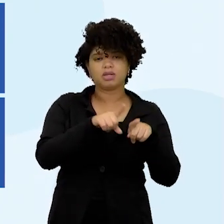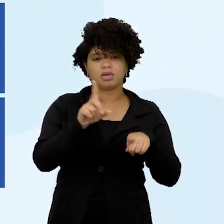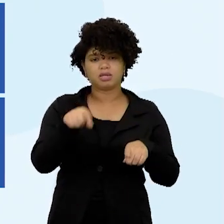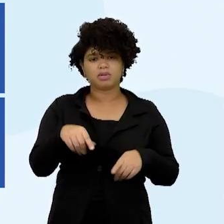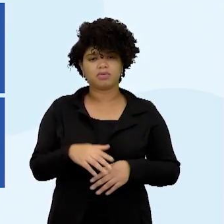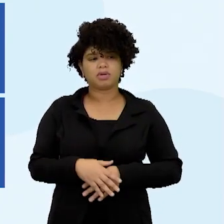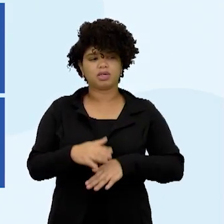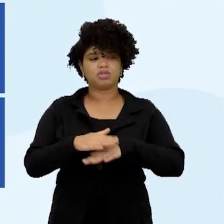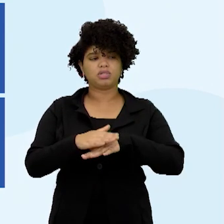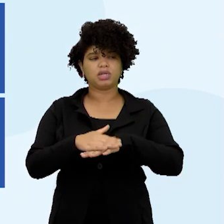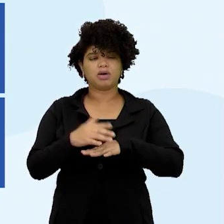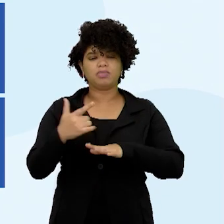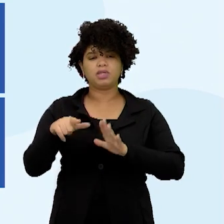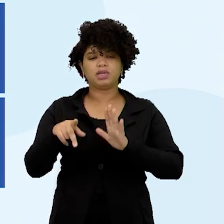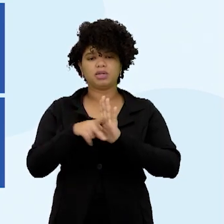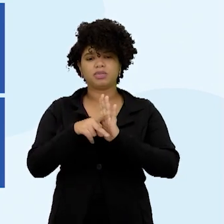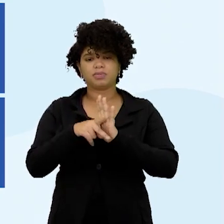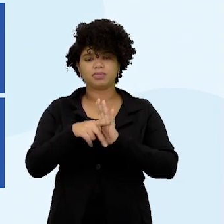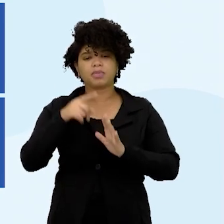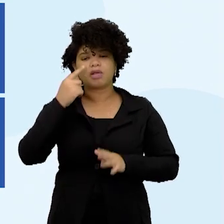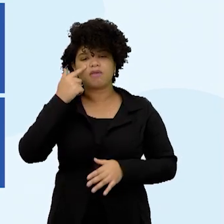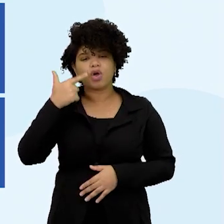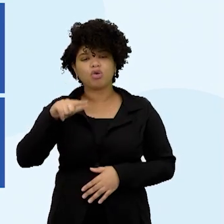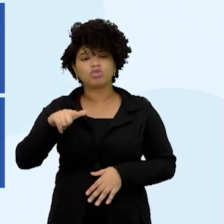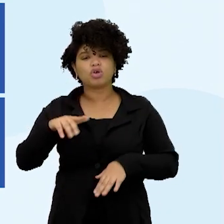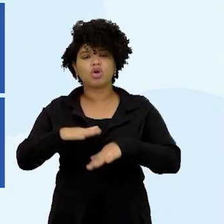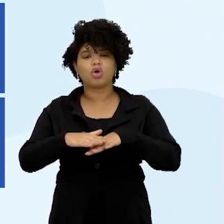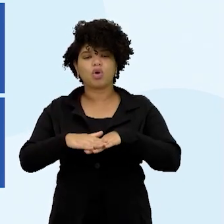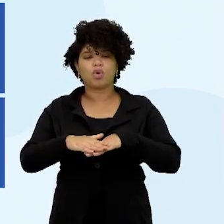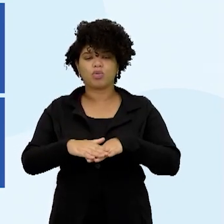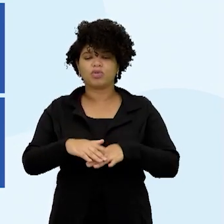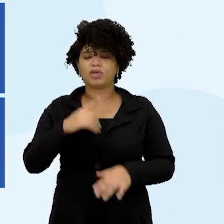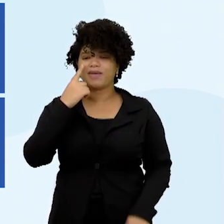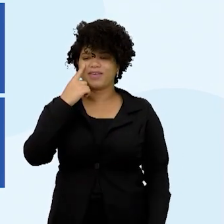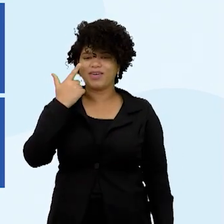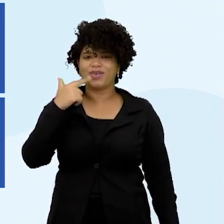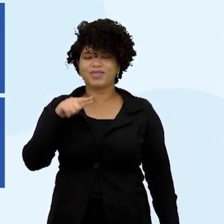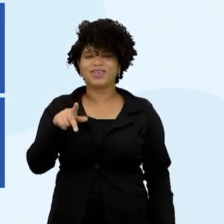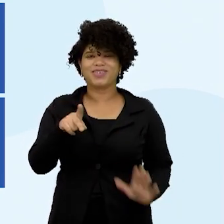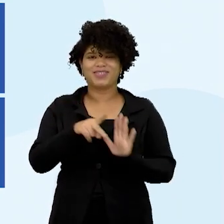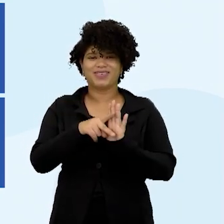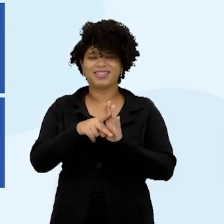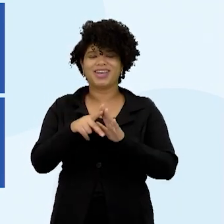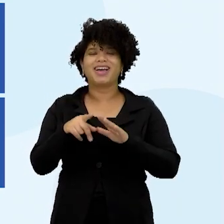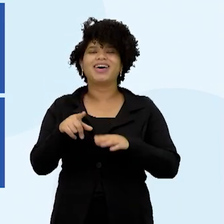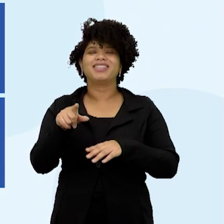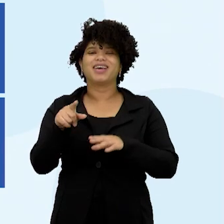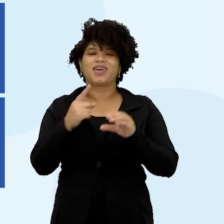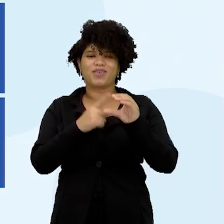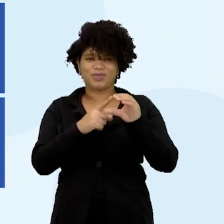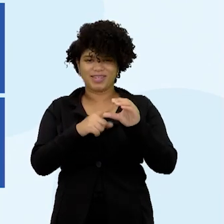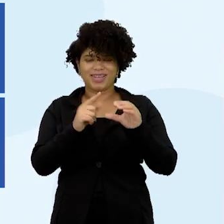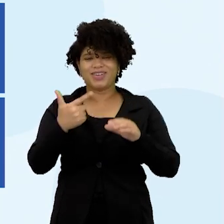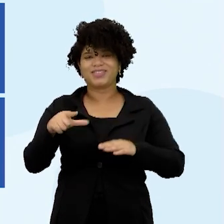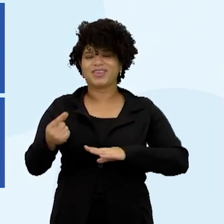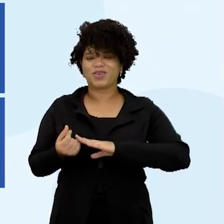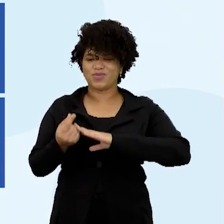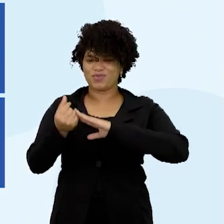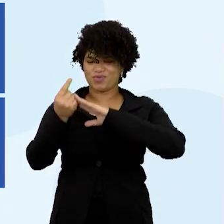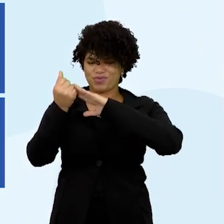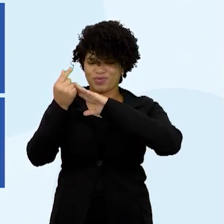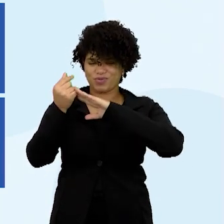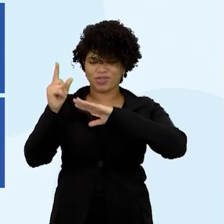As duas Chinas, tanto a popular e a comunista, a popular comunista como a Taiwan, que é capitalista, não